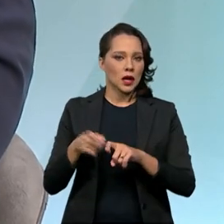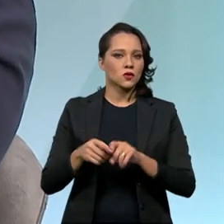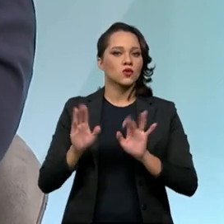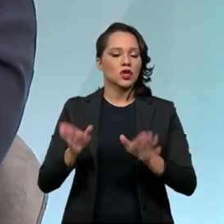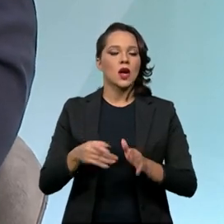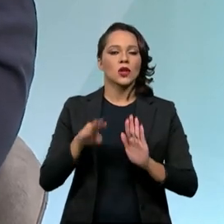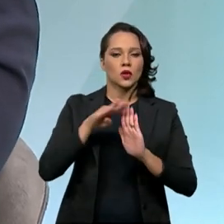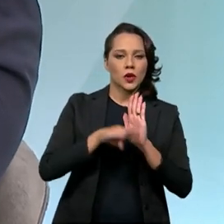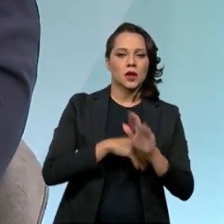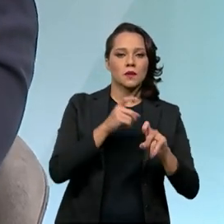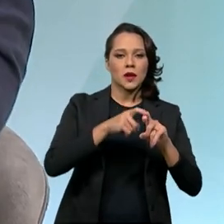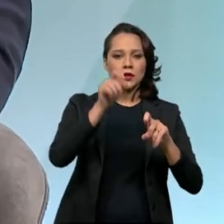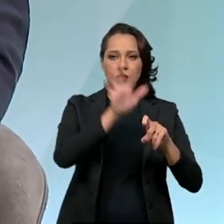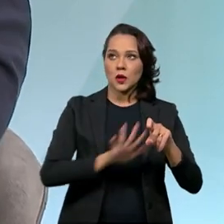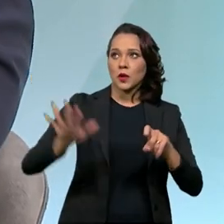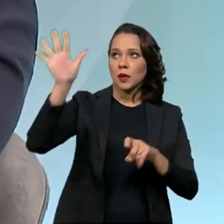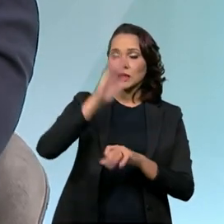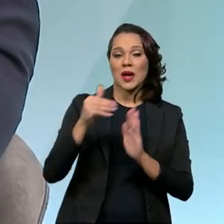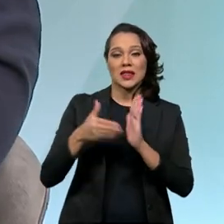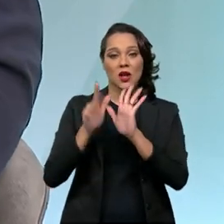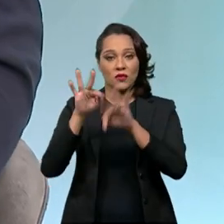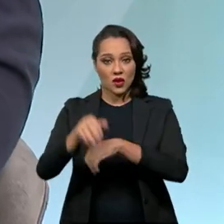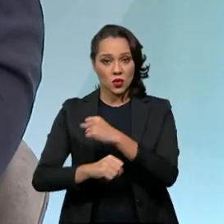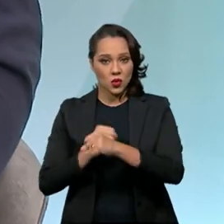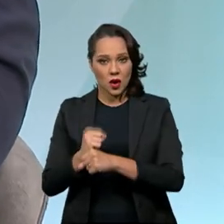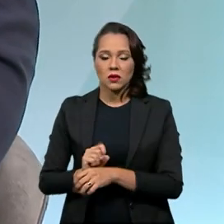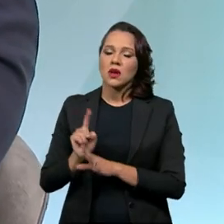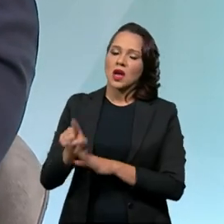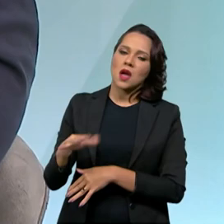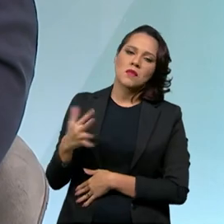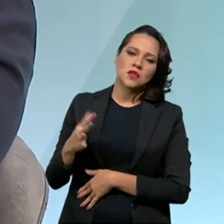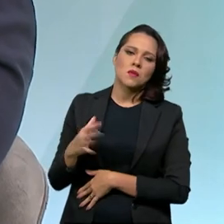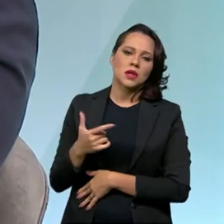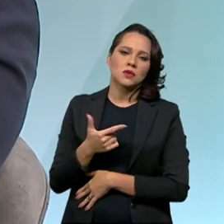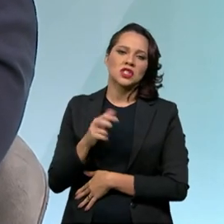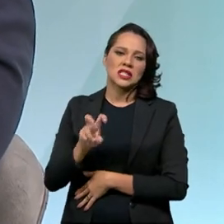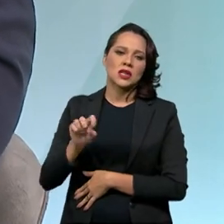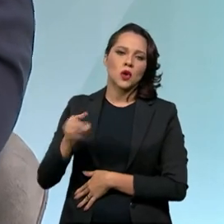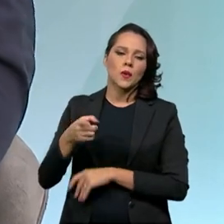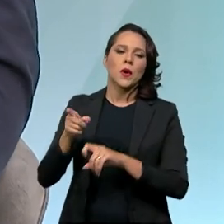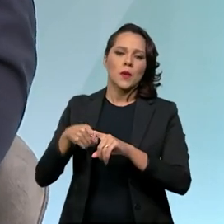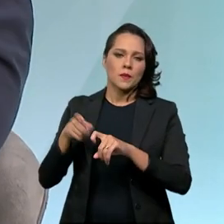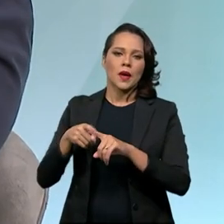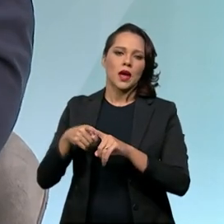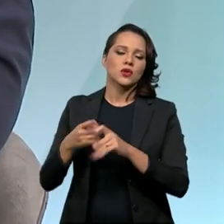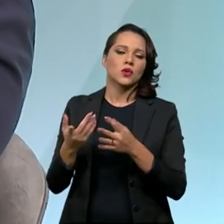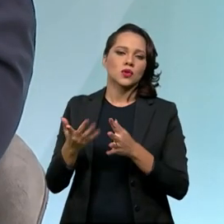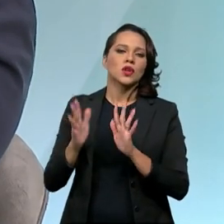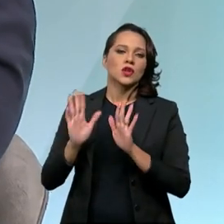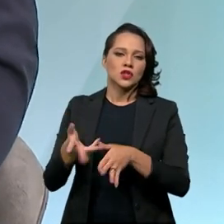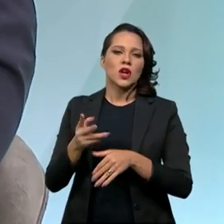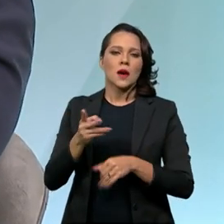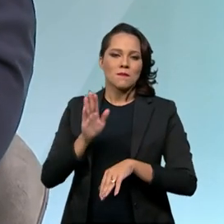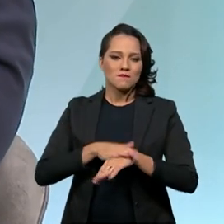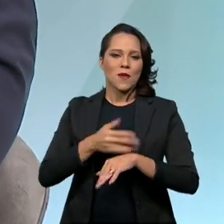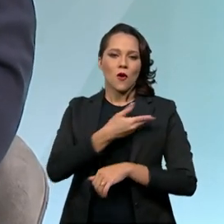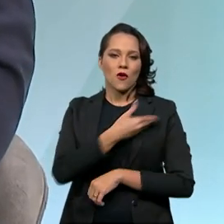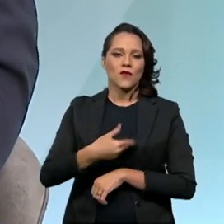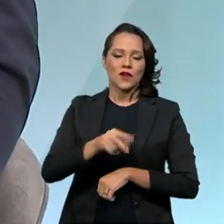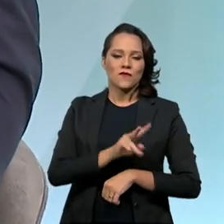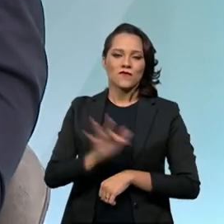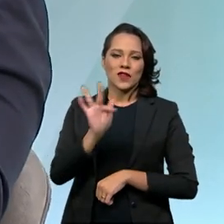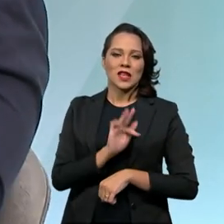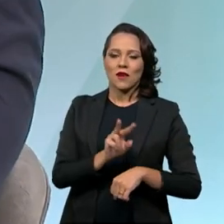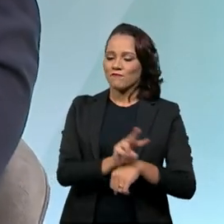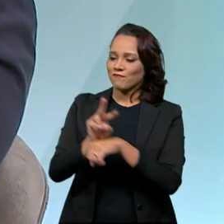do Médicos pelo Brasil, e até o final do ano, esse número que você falou, que chega perto de 5 mil médicos, integralmente financiados pelo governo